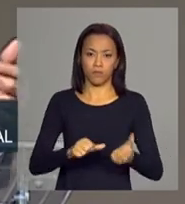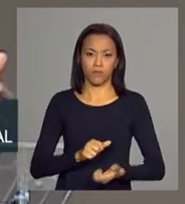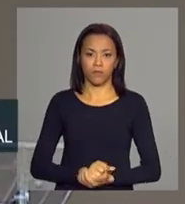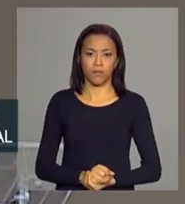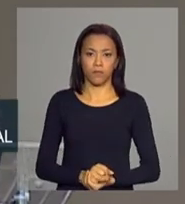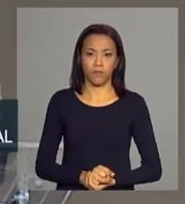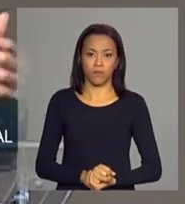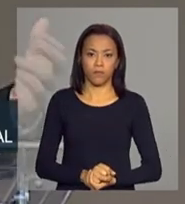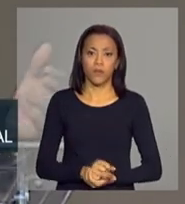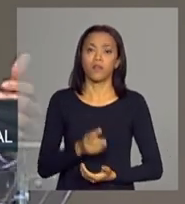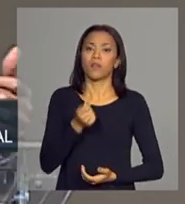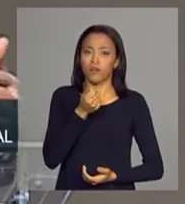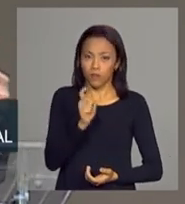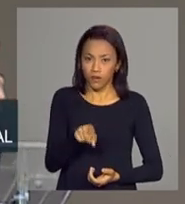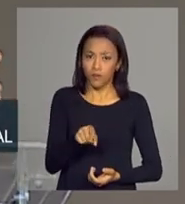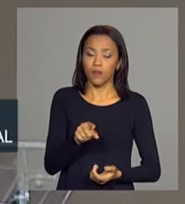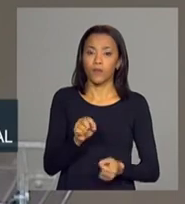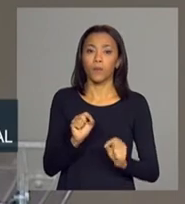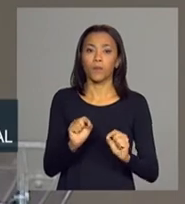ainda